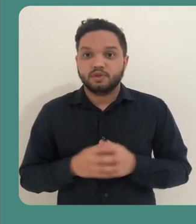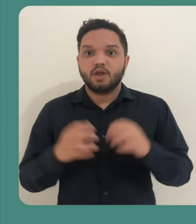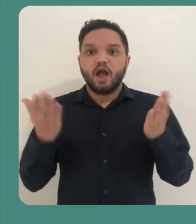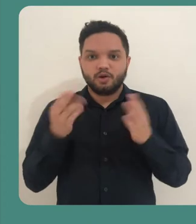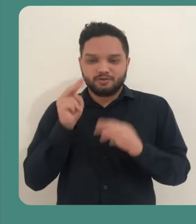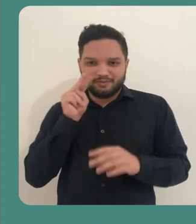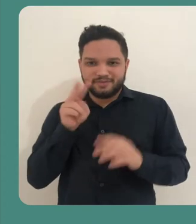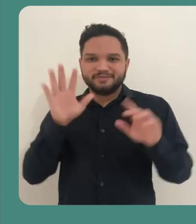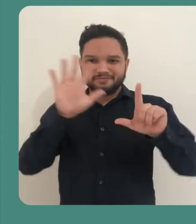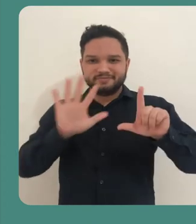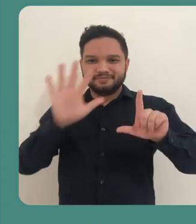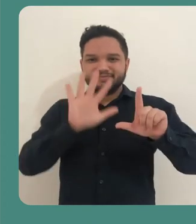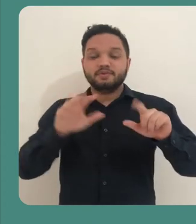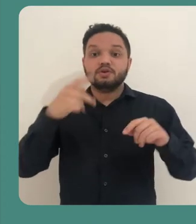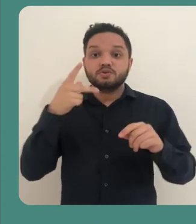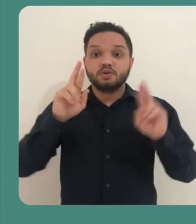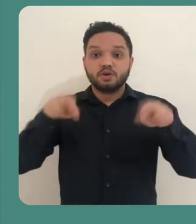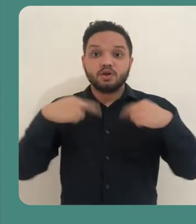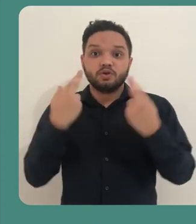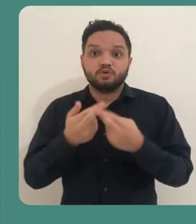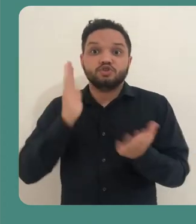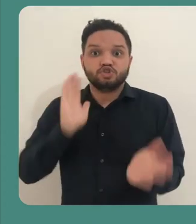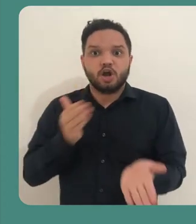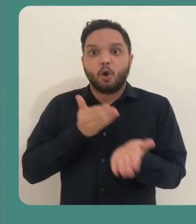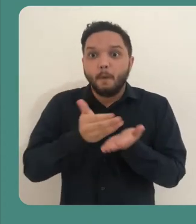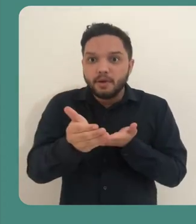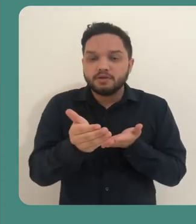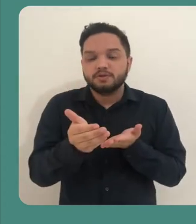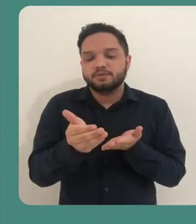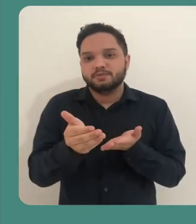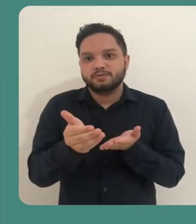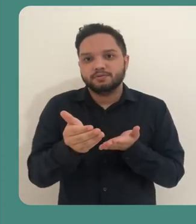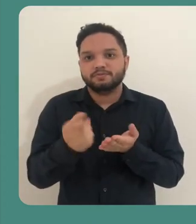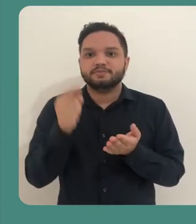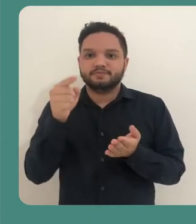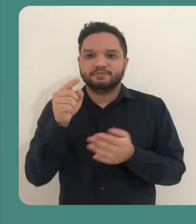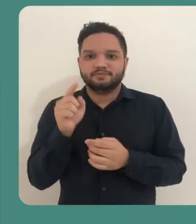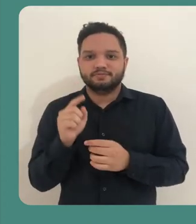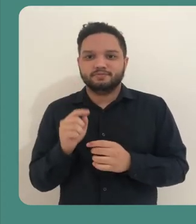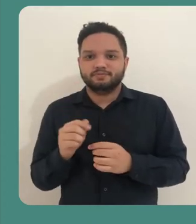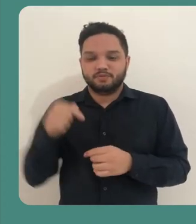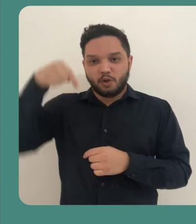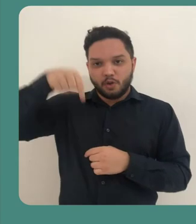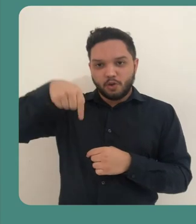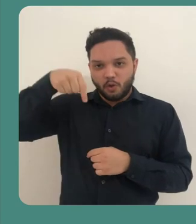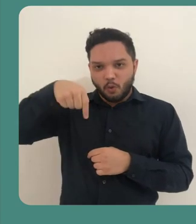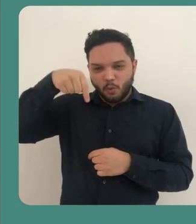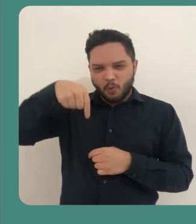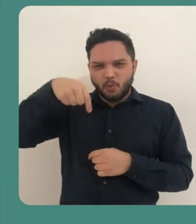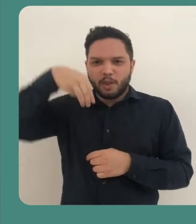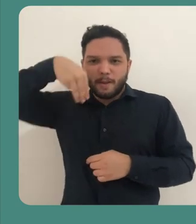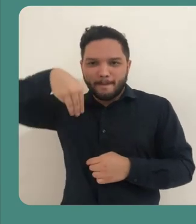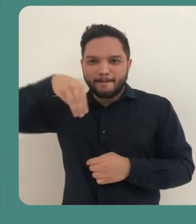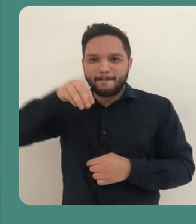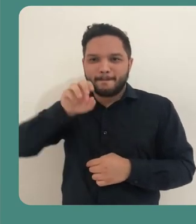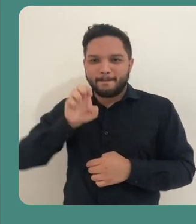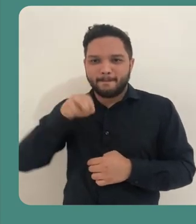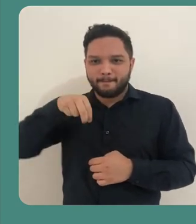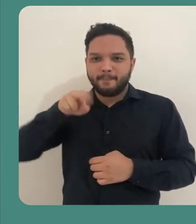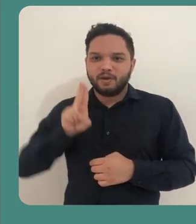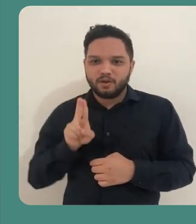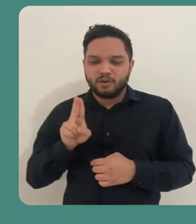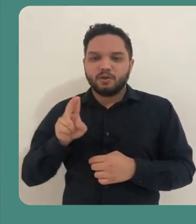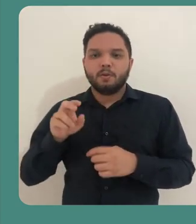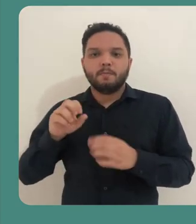Então quando chegar nessa tela, a sua reunião já iniciou. Nesse menu na parte inferior da tela,